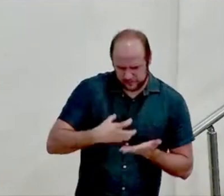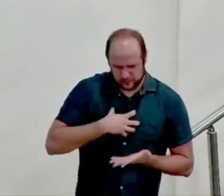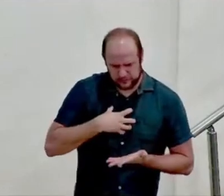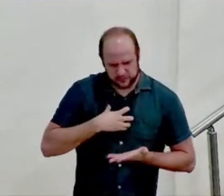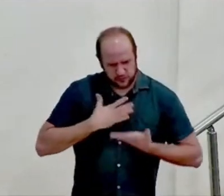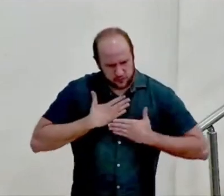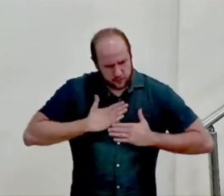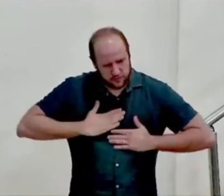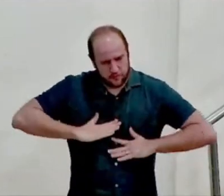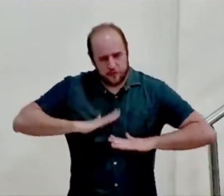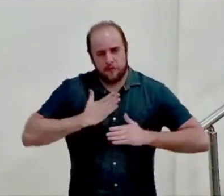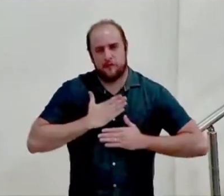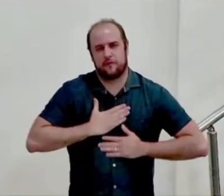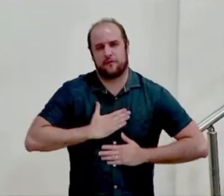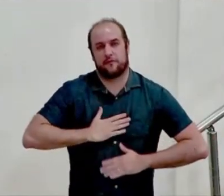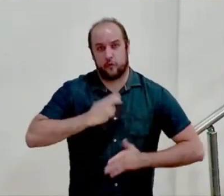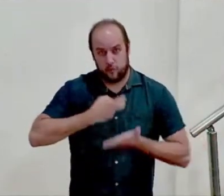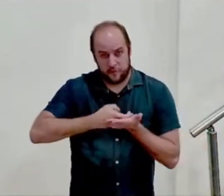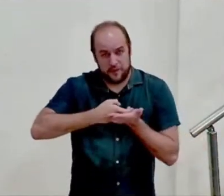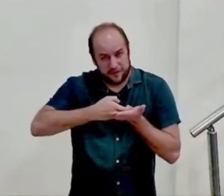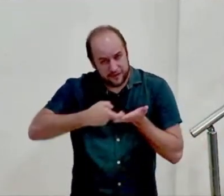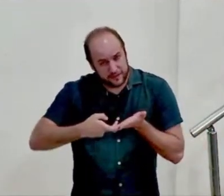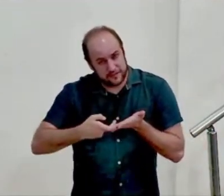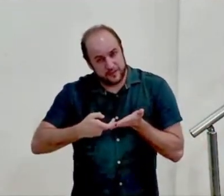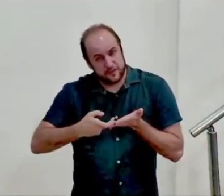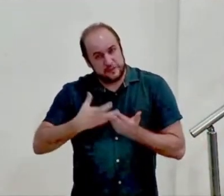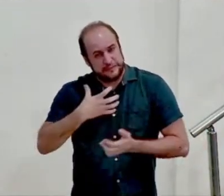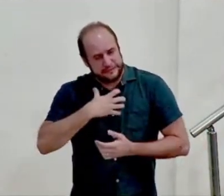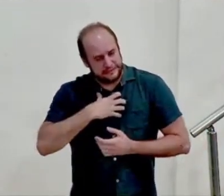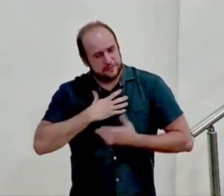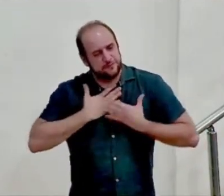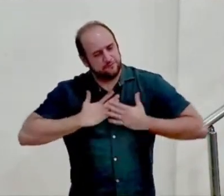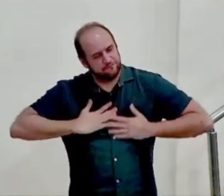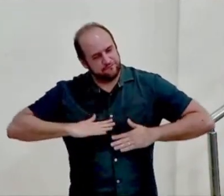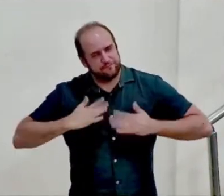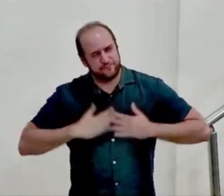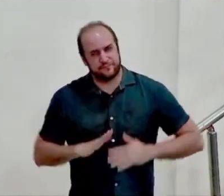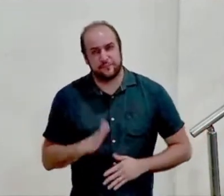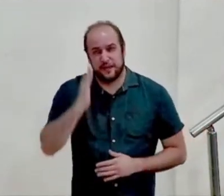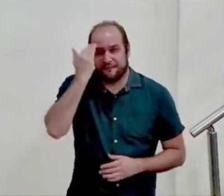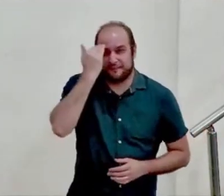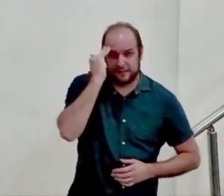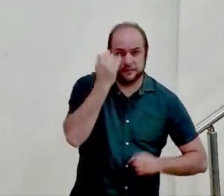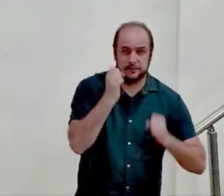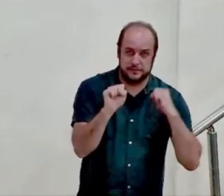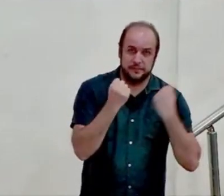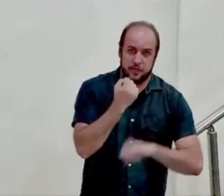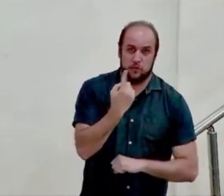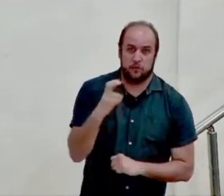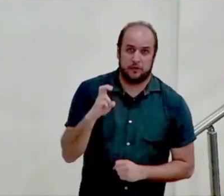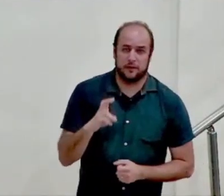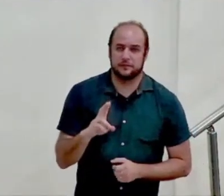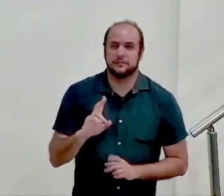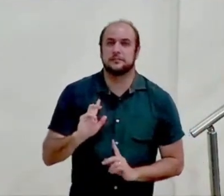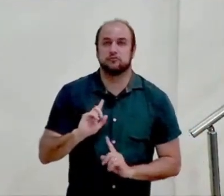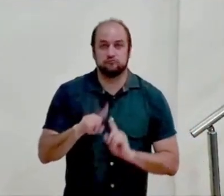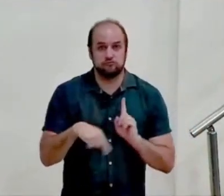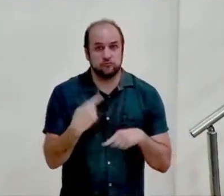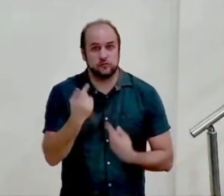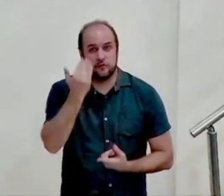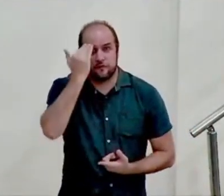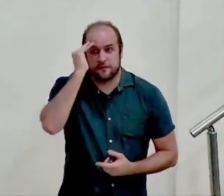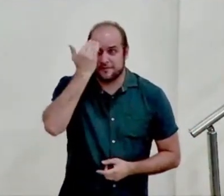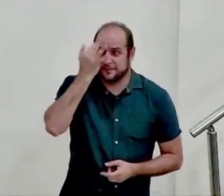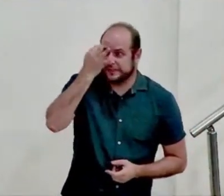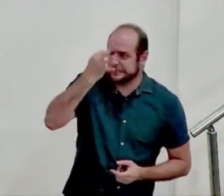A humilhação que nos conforta. E você vai entender do que se trata o salmo 15 e você só vai entender de